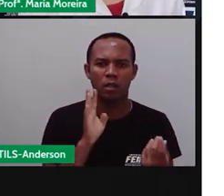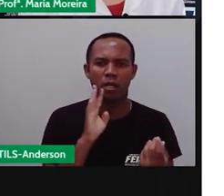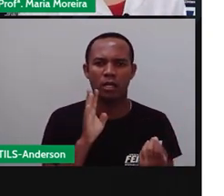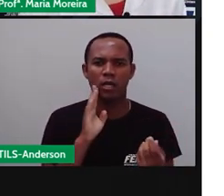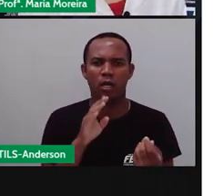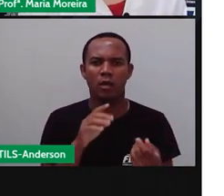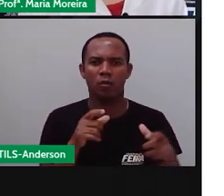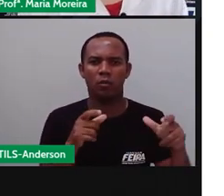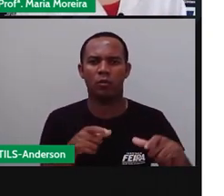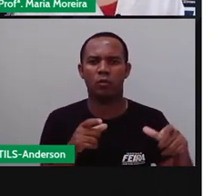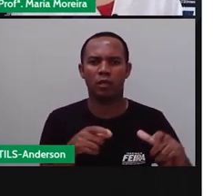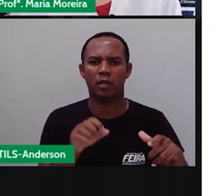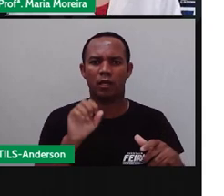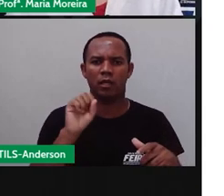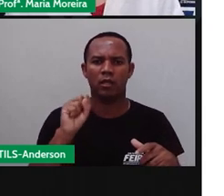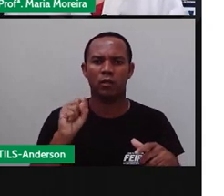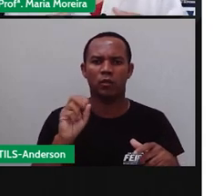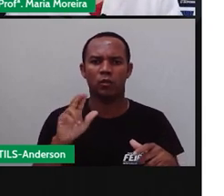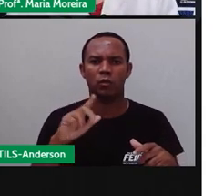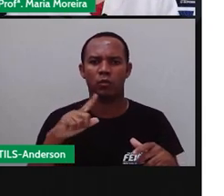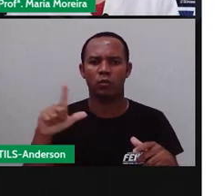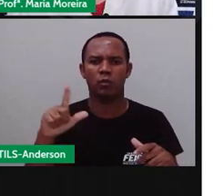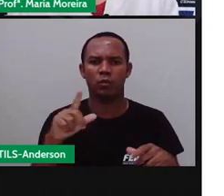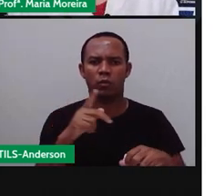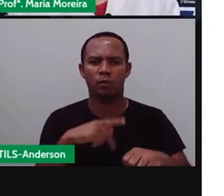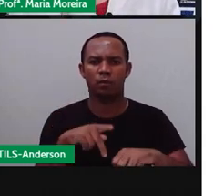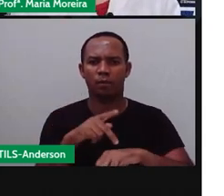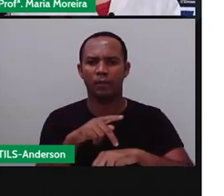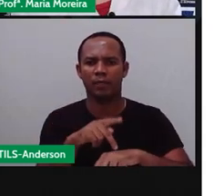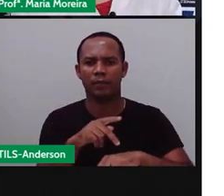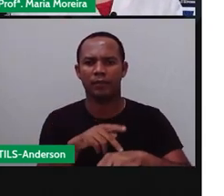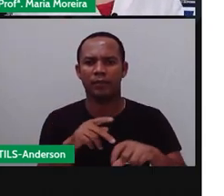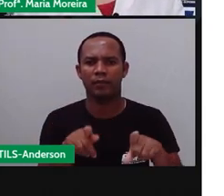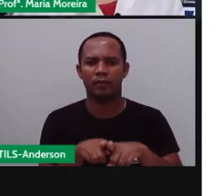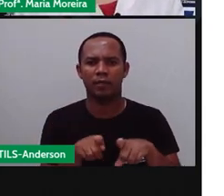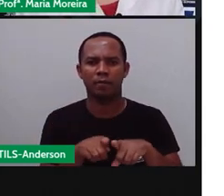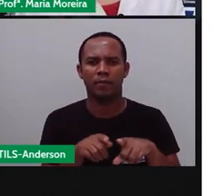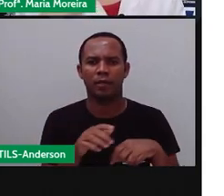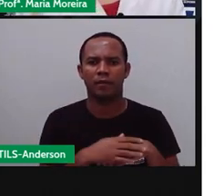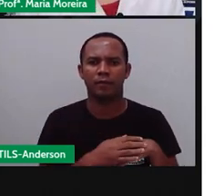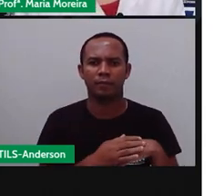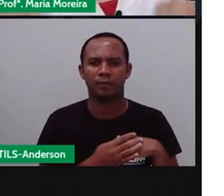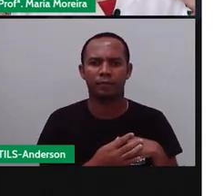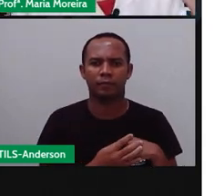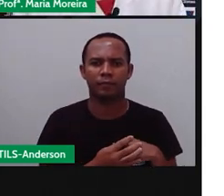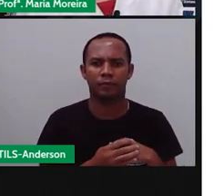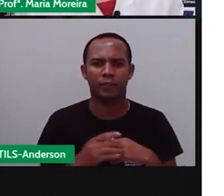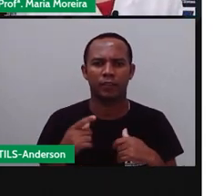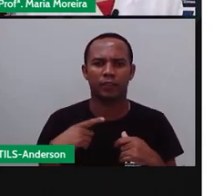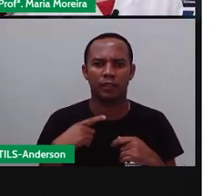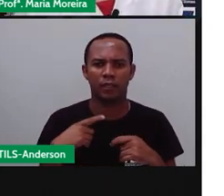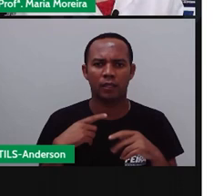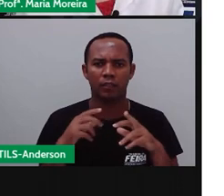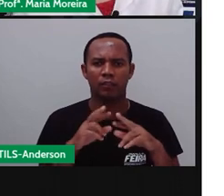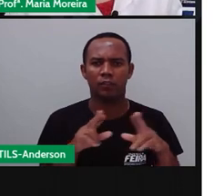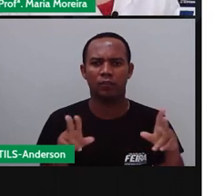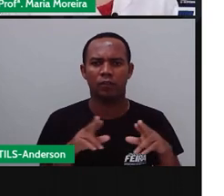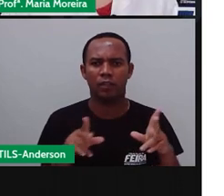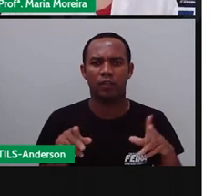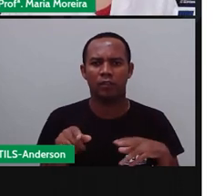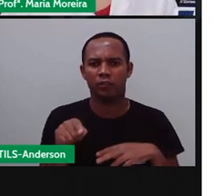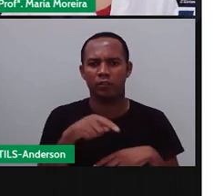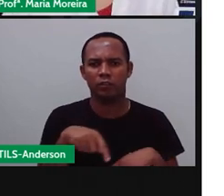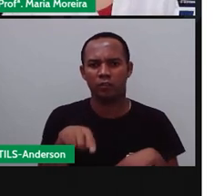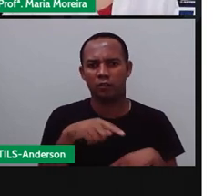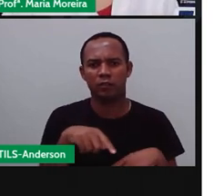do país. É comemorado na época das festas juninas. Mas olha só, é uma tradição que é o quê? Diferente aí da nossa aqui